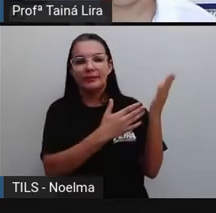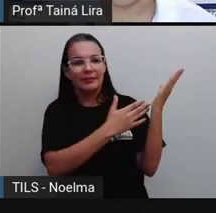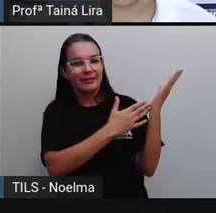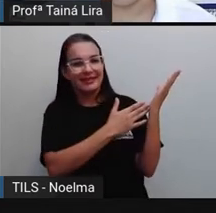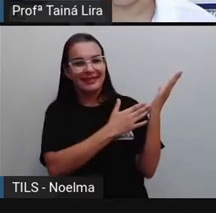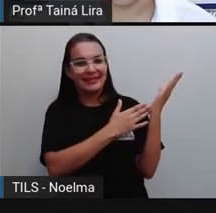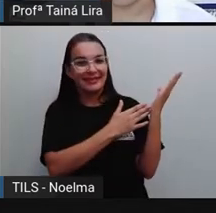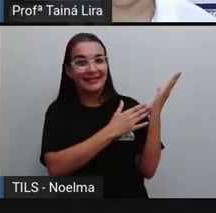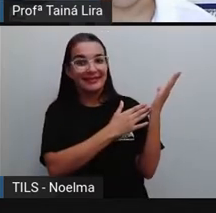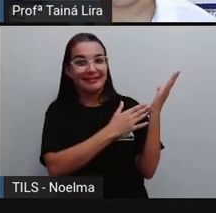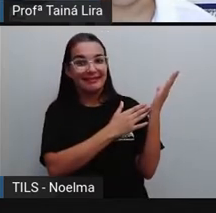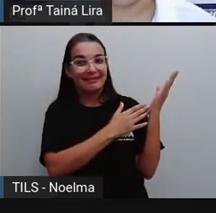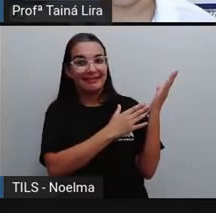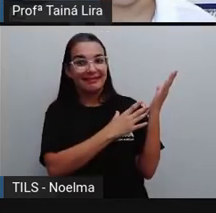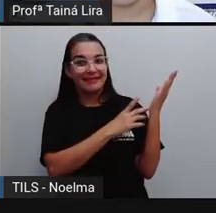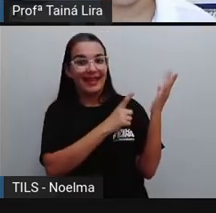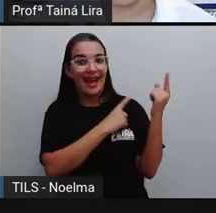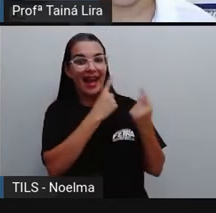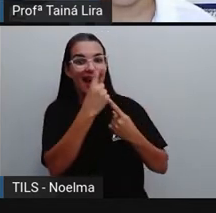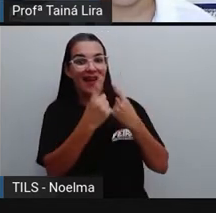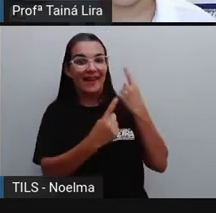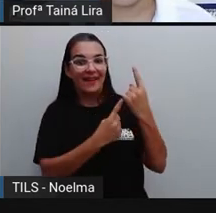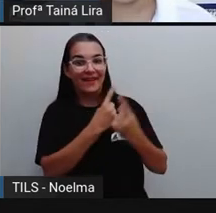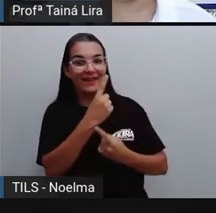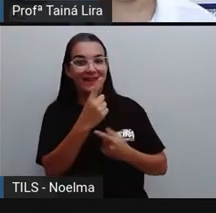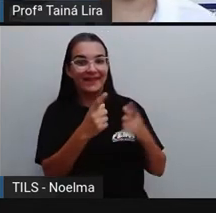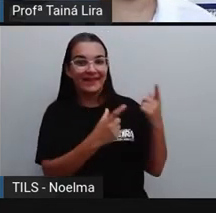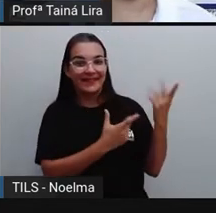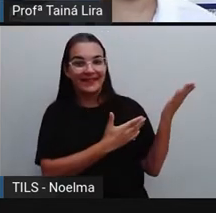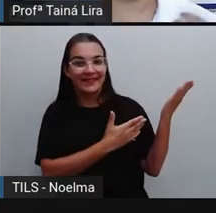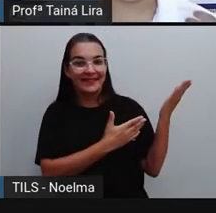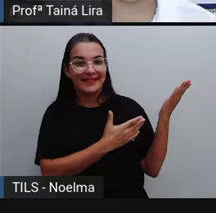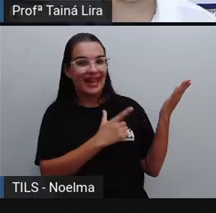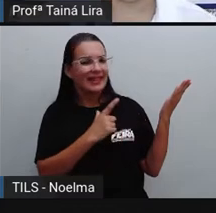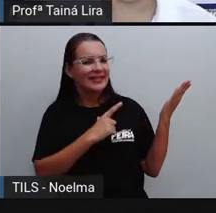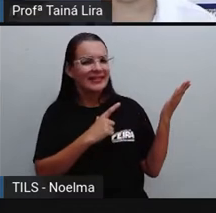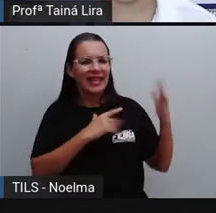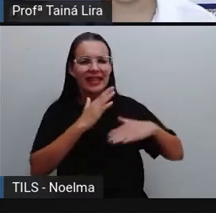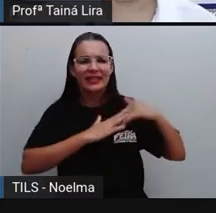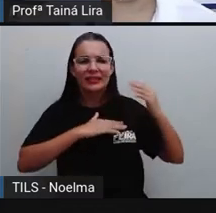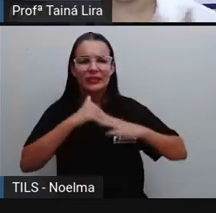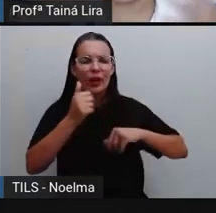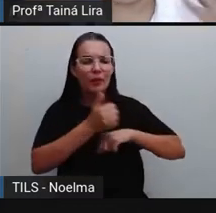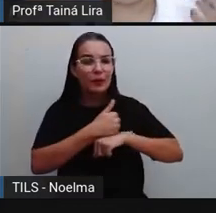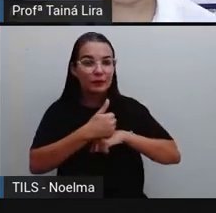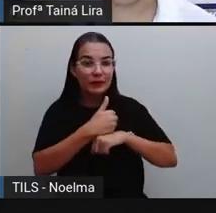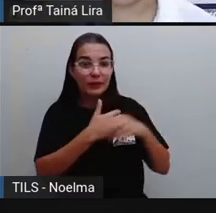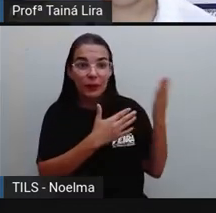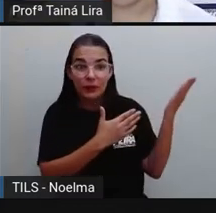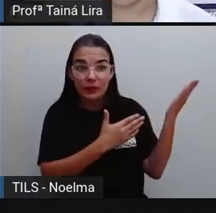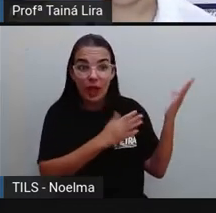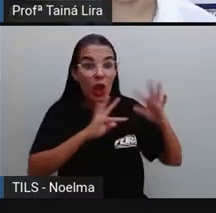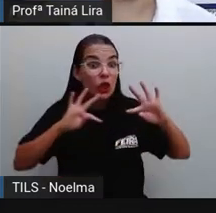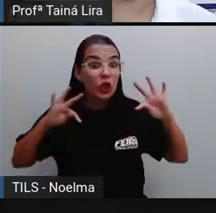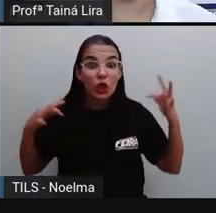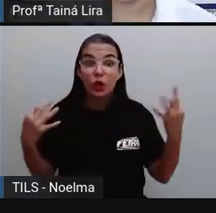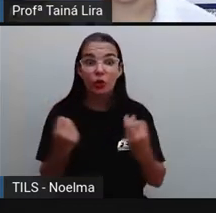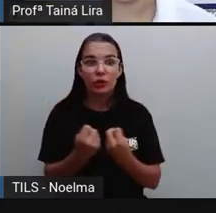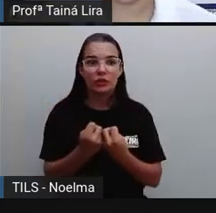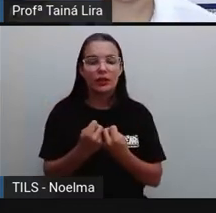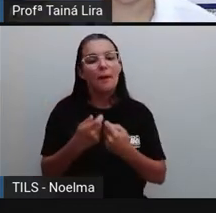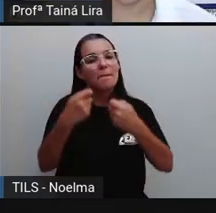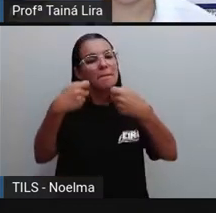a Pró trouxe aqui algumas imagens, ó. Todas essas profissões, todas as profissões, elas